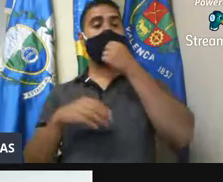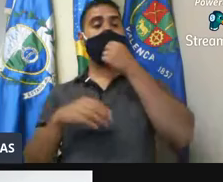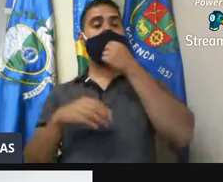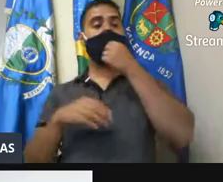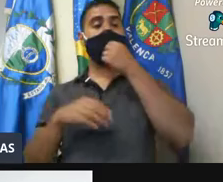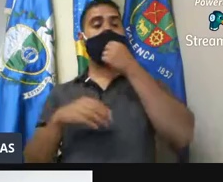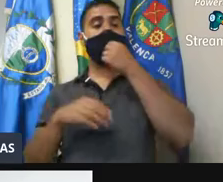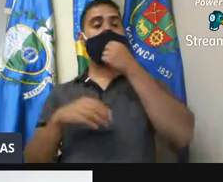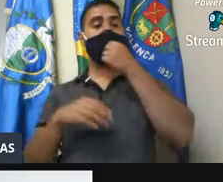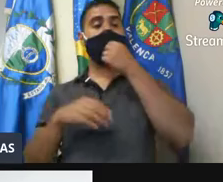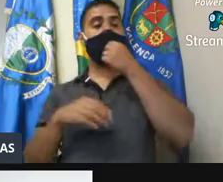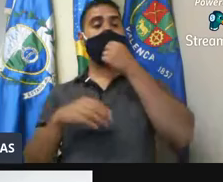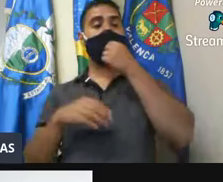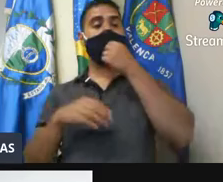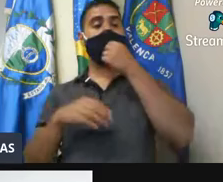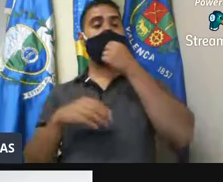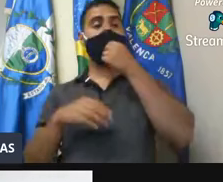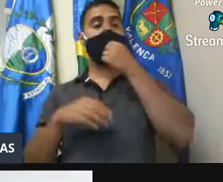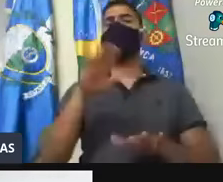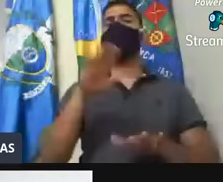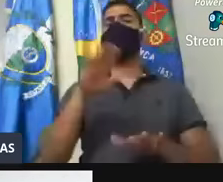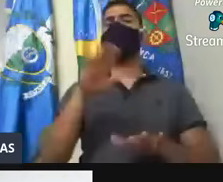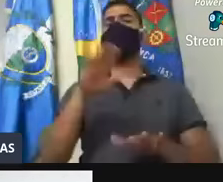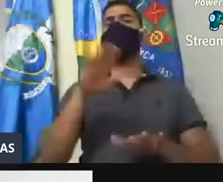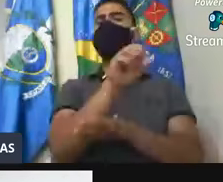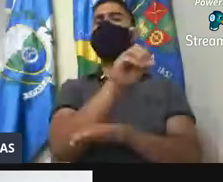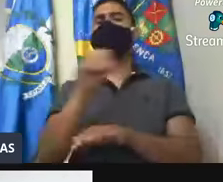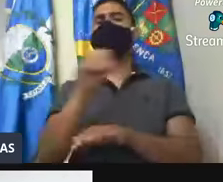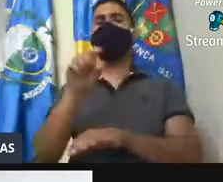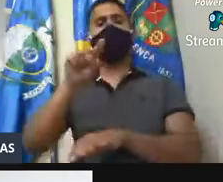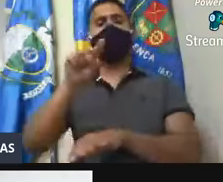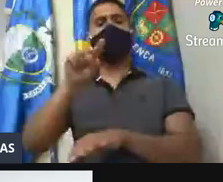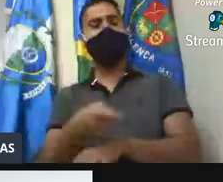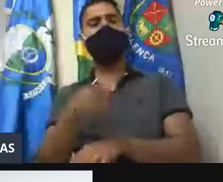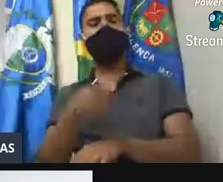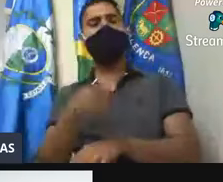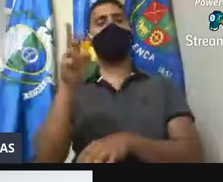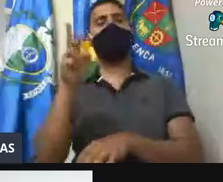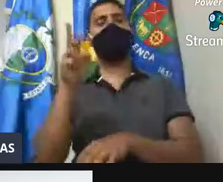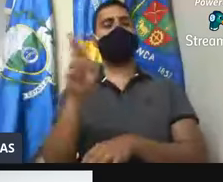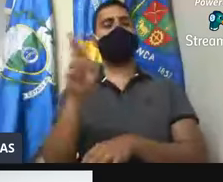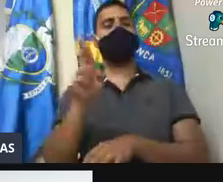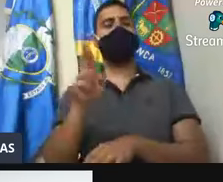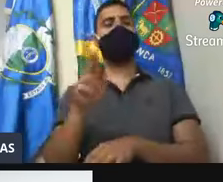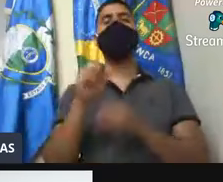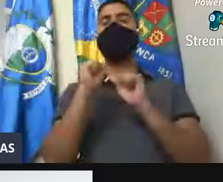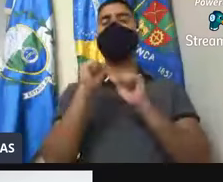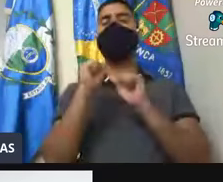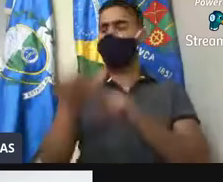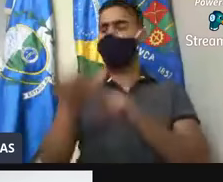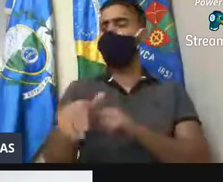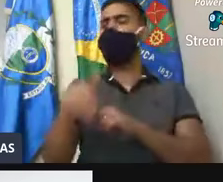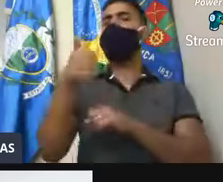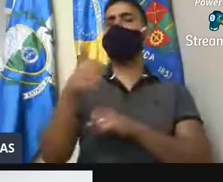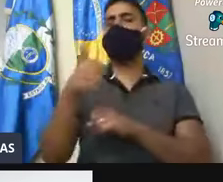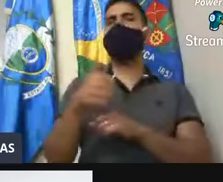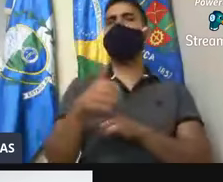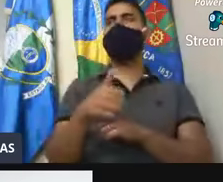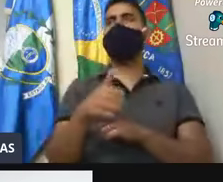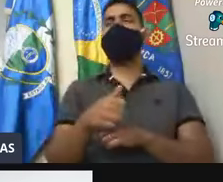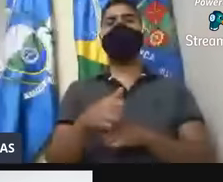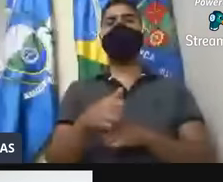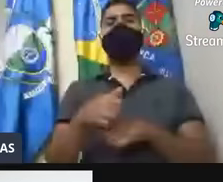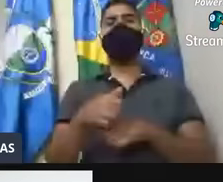menos levantado no valor de oitocentos mil reais, para a gente poder melhorar muito ali aquela questão, eh,